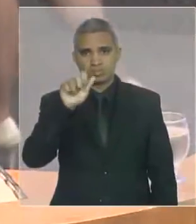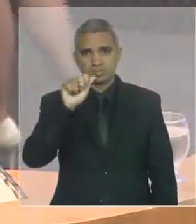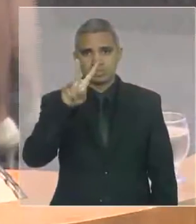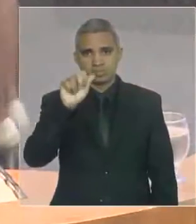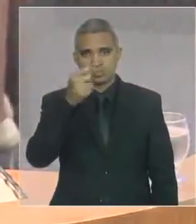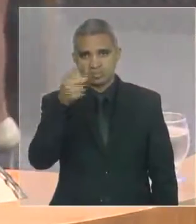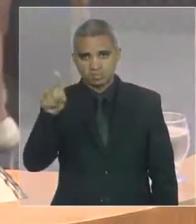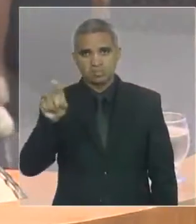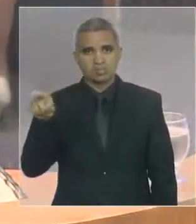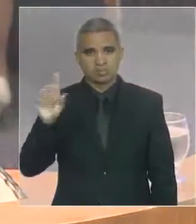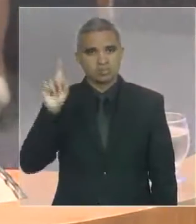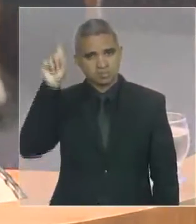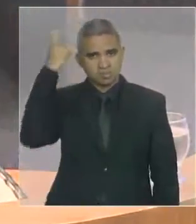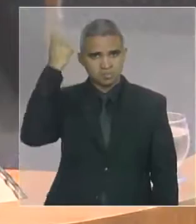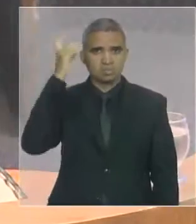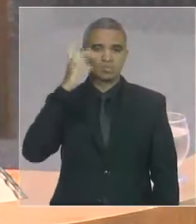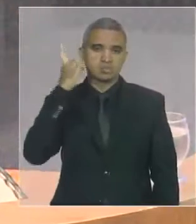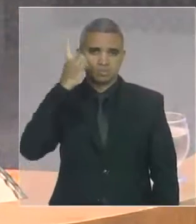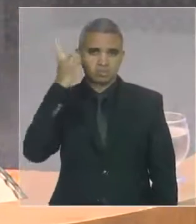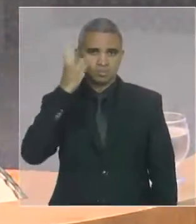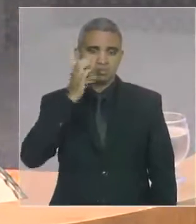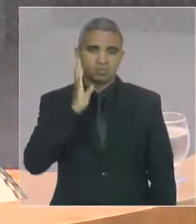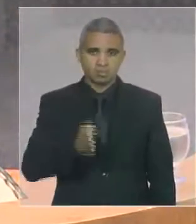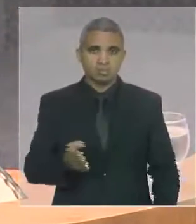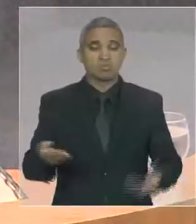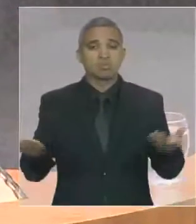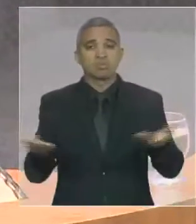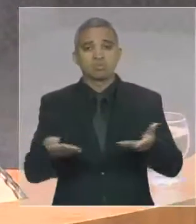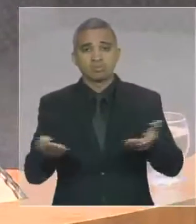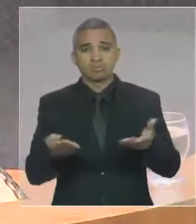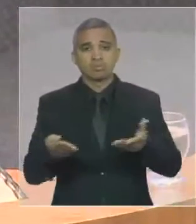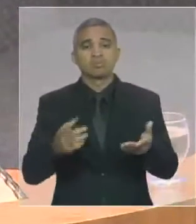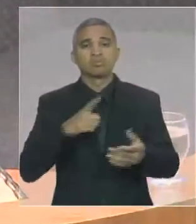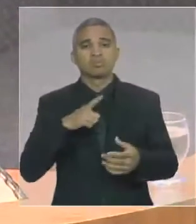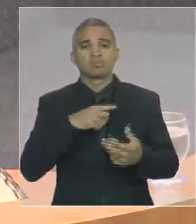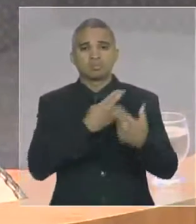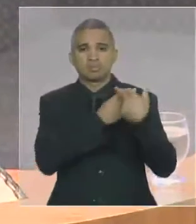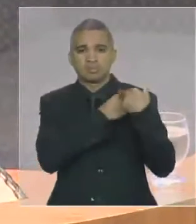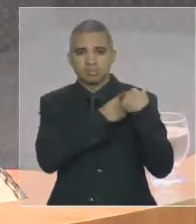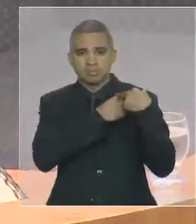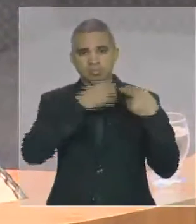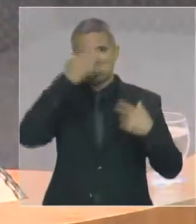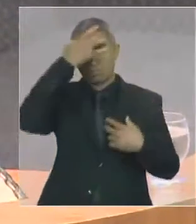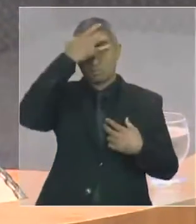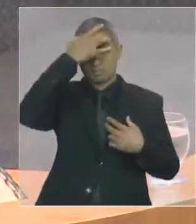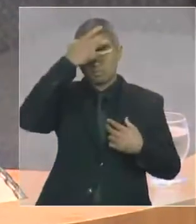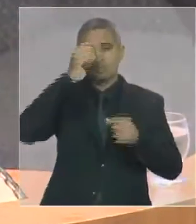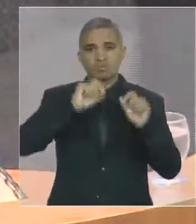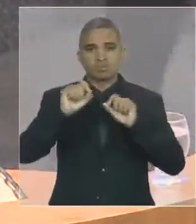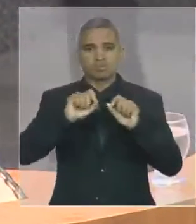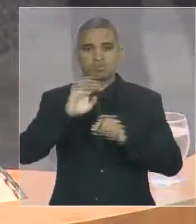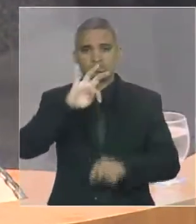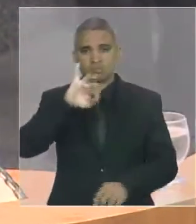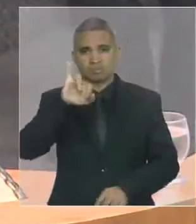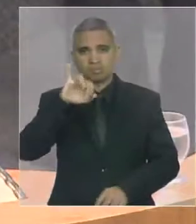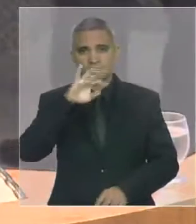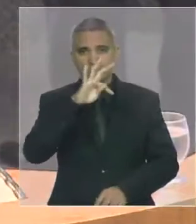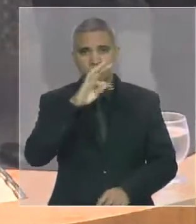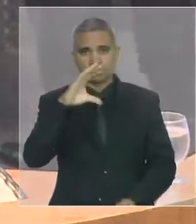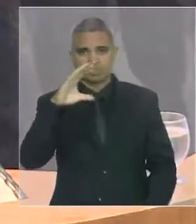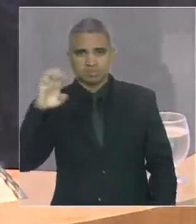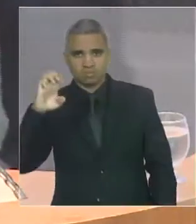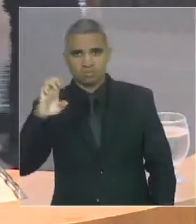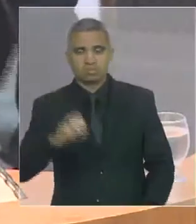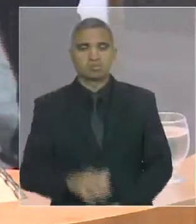Parlamento e hoje dirige com brilho e moderação e sabedoria o Tribunal de Contas do Estado. Cumprimentar